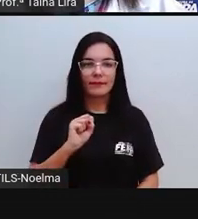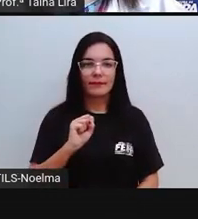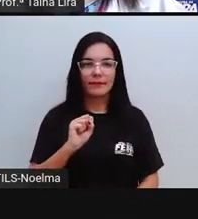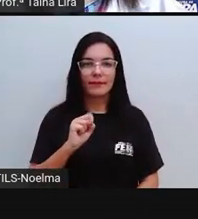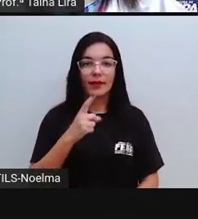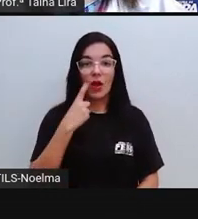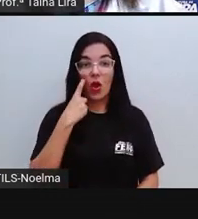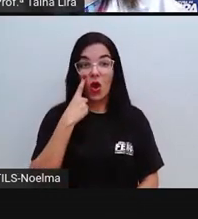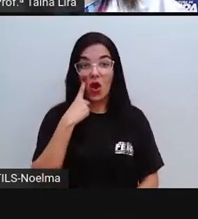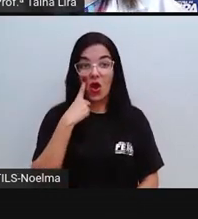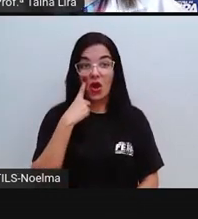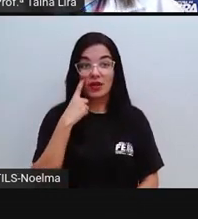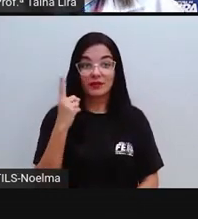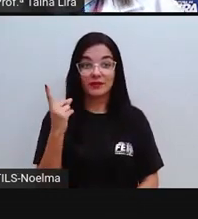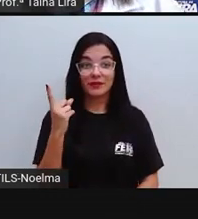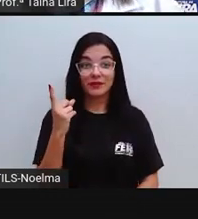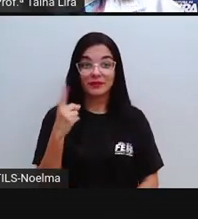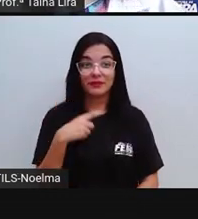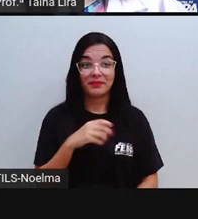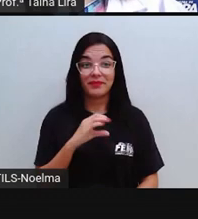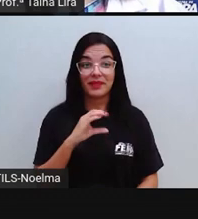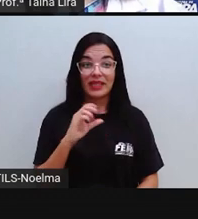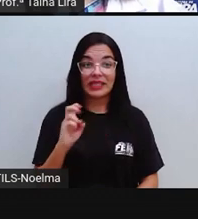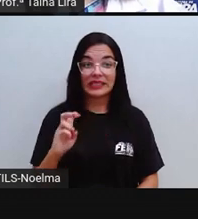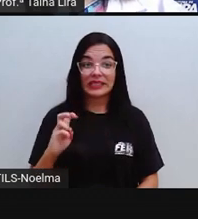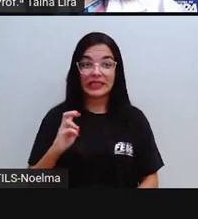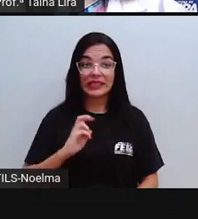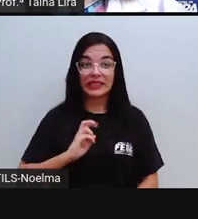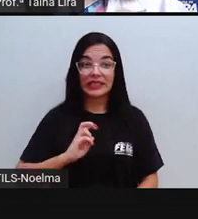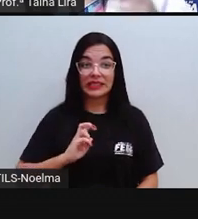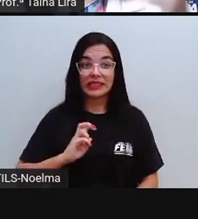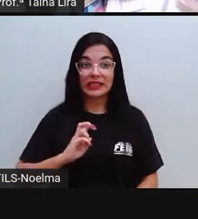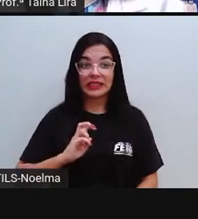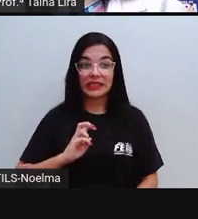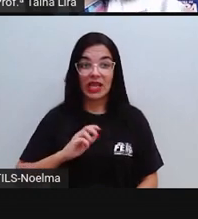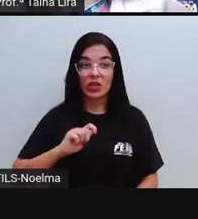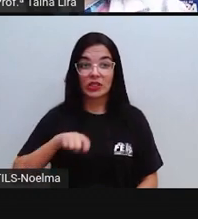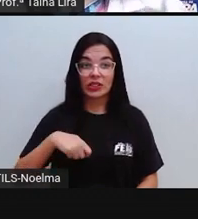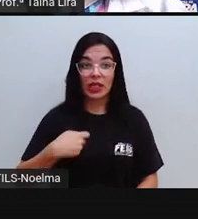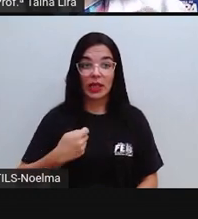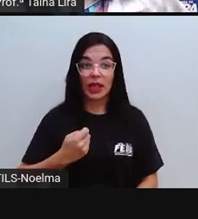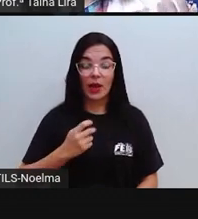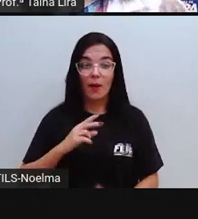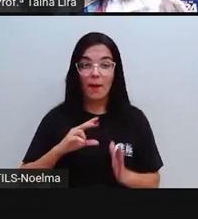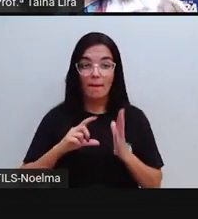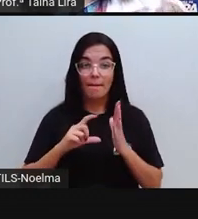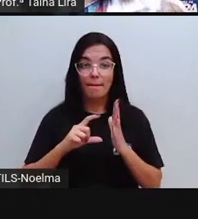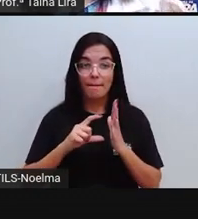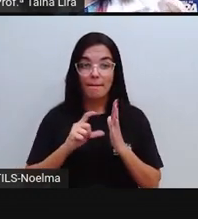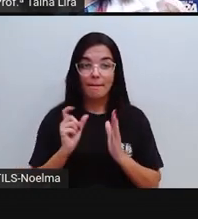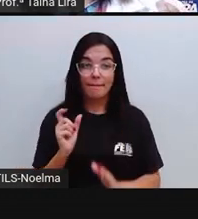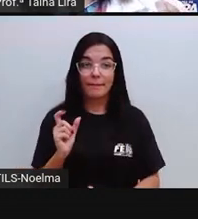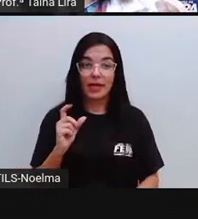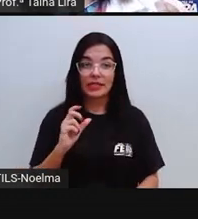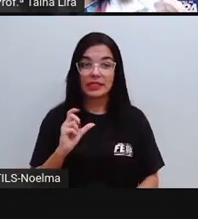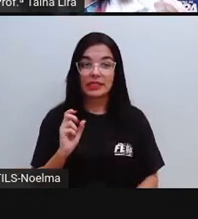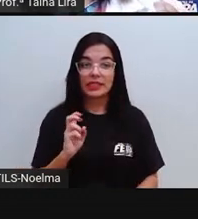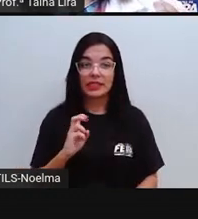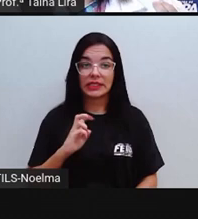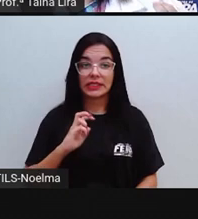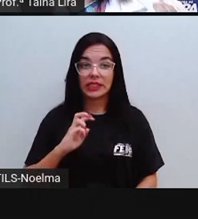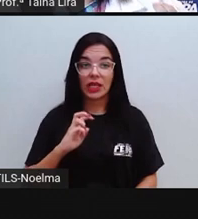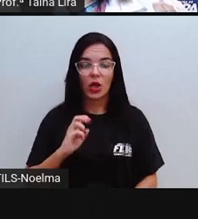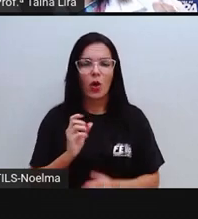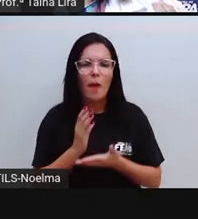Cinco, olha lá a palavra cinco, né, que ele fala cinco ou seis retas, né, pedacinho,